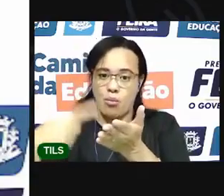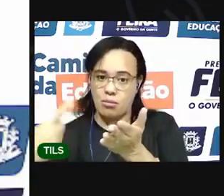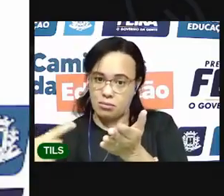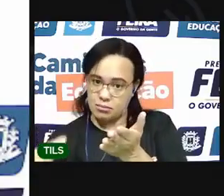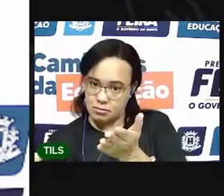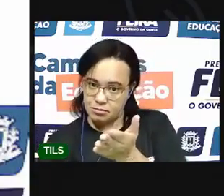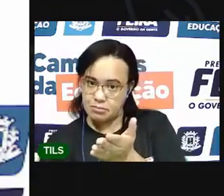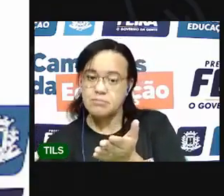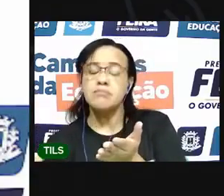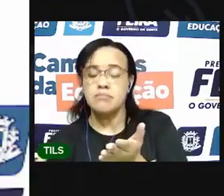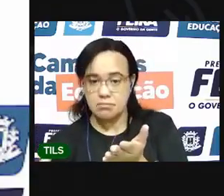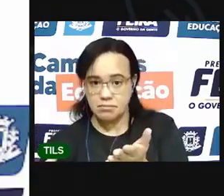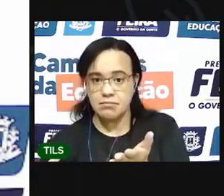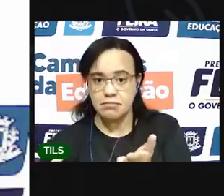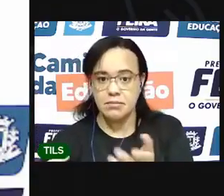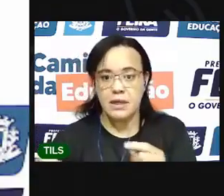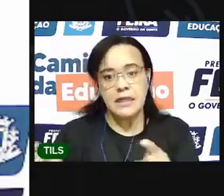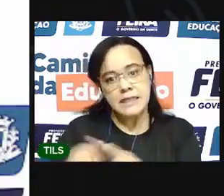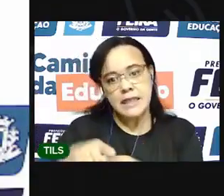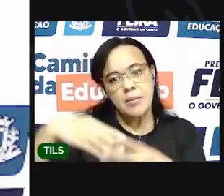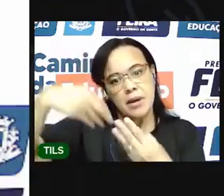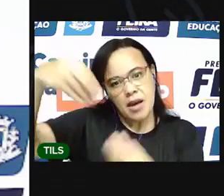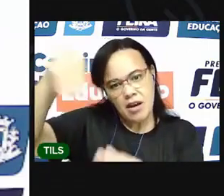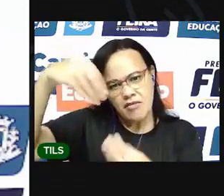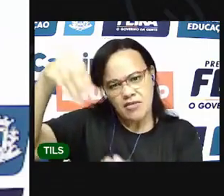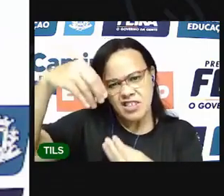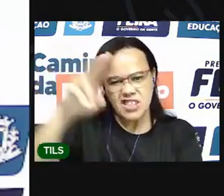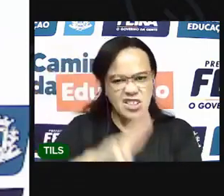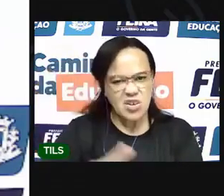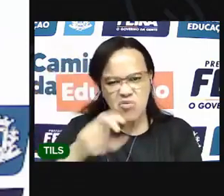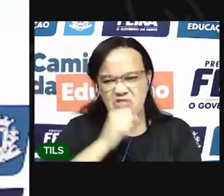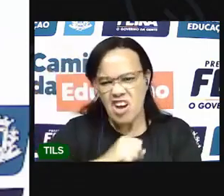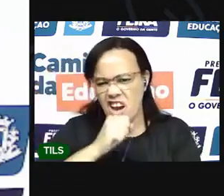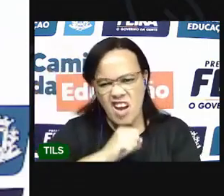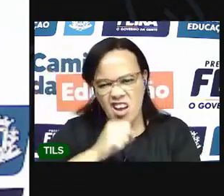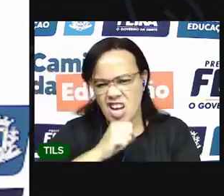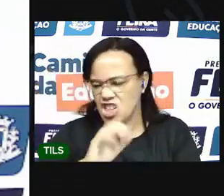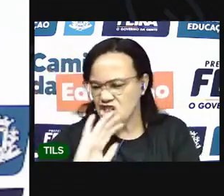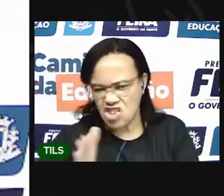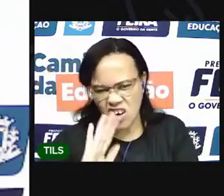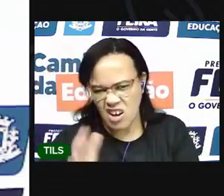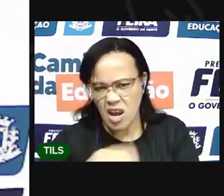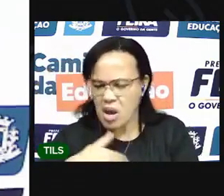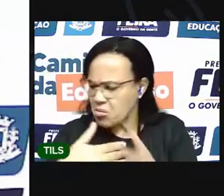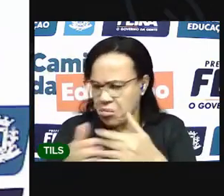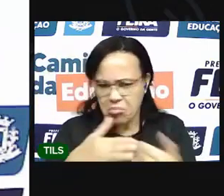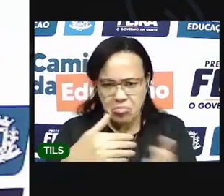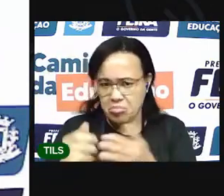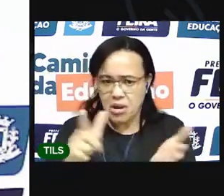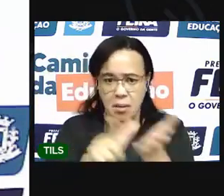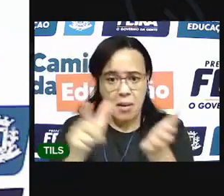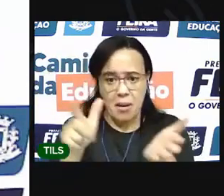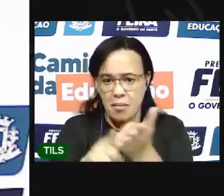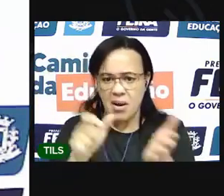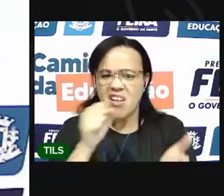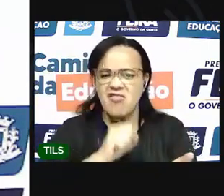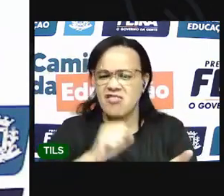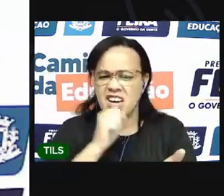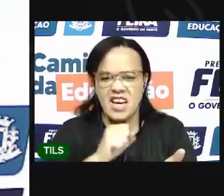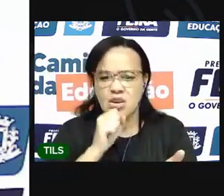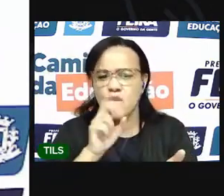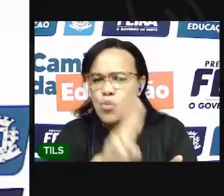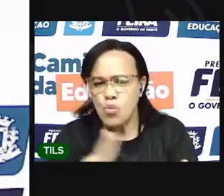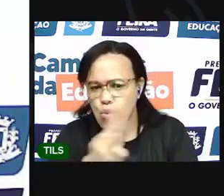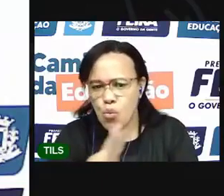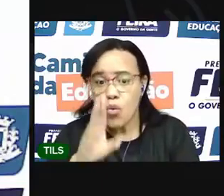jornal, uma folha de revista usado. Lembra de pegar uma folha, algum material que já esteja usado, para que você